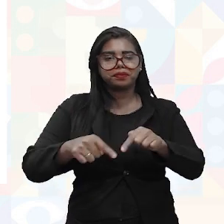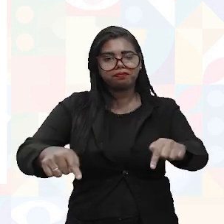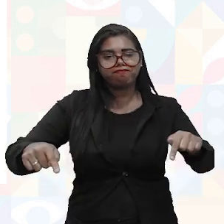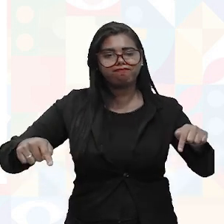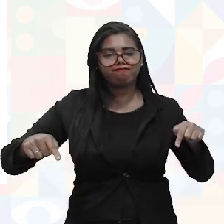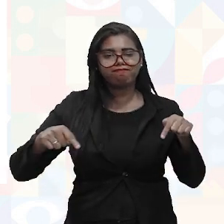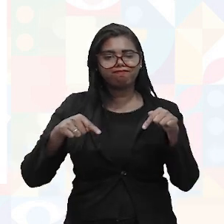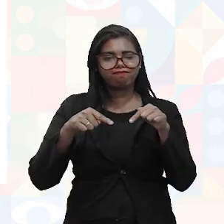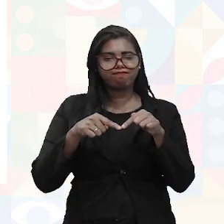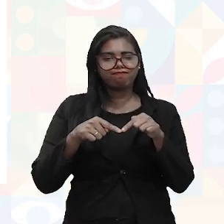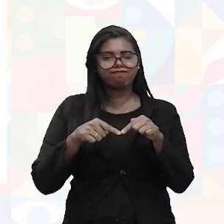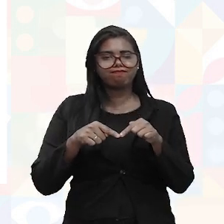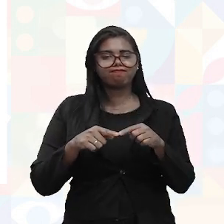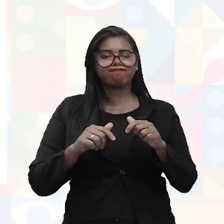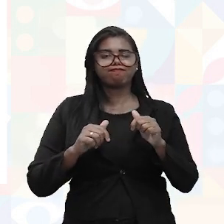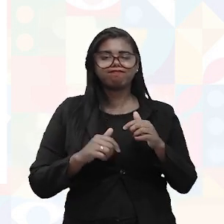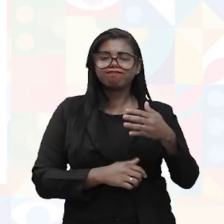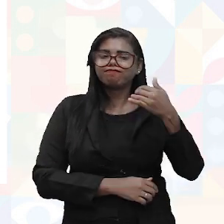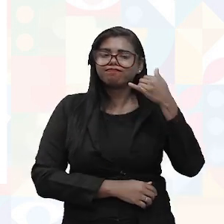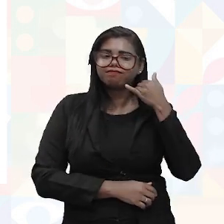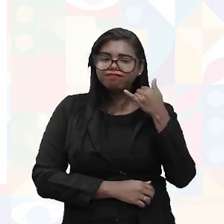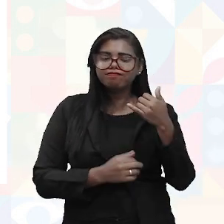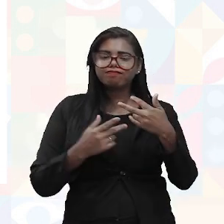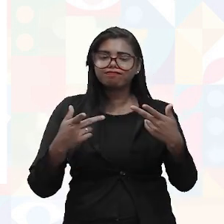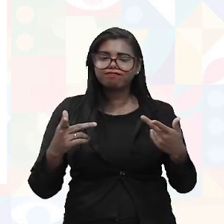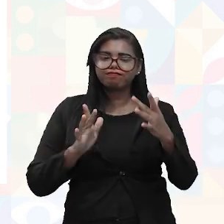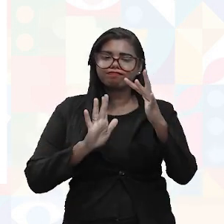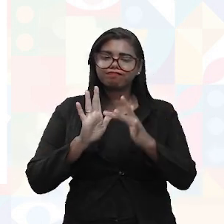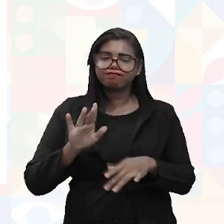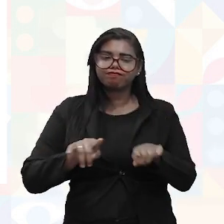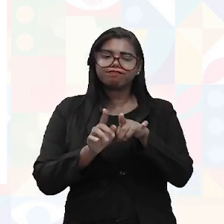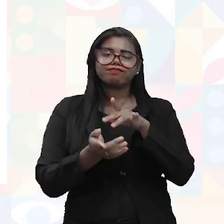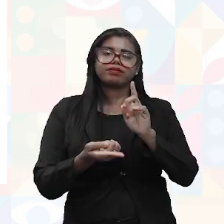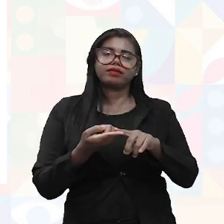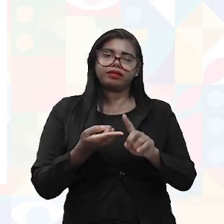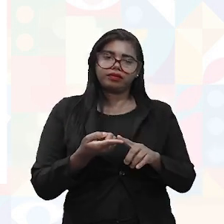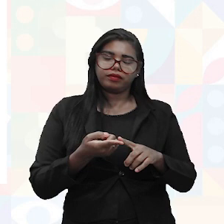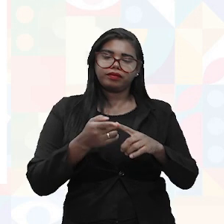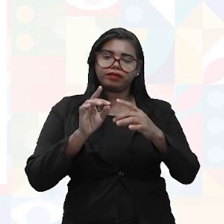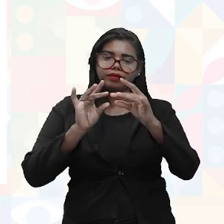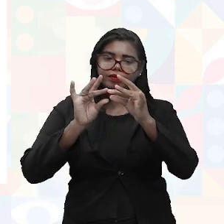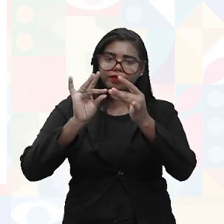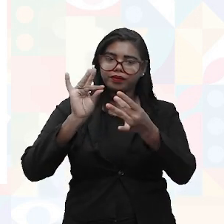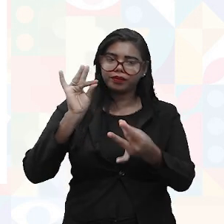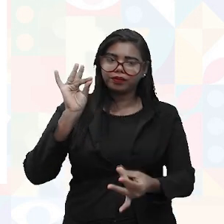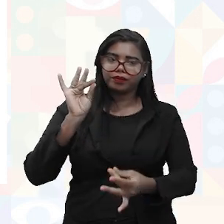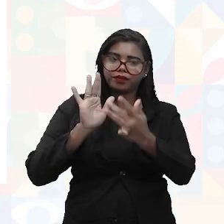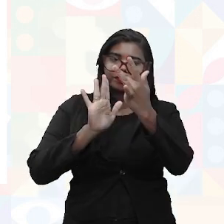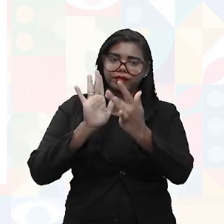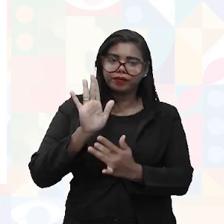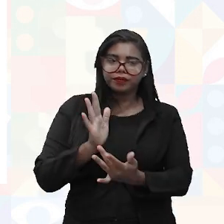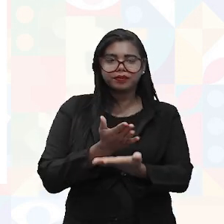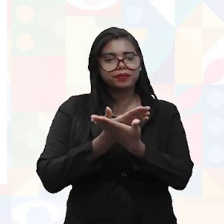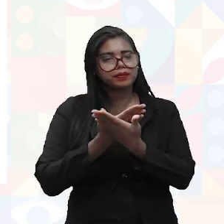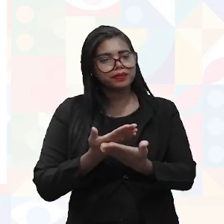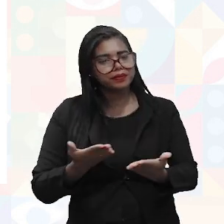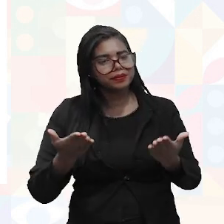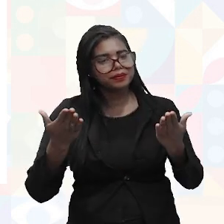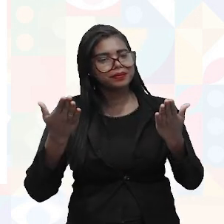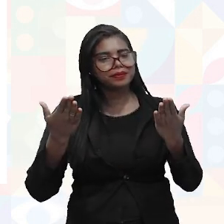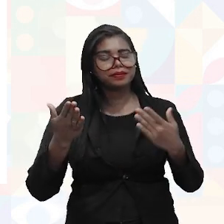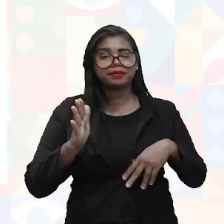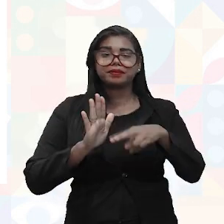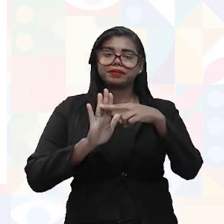para seu conforto, atendendo a certos requisitos. Então, eu vou citar alguns para vocês, porque a